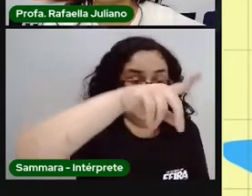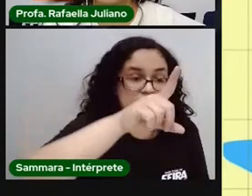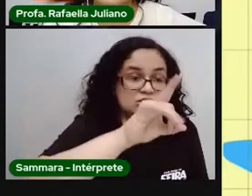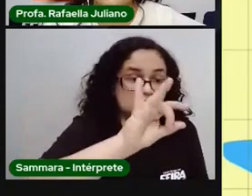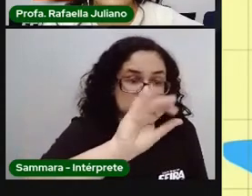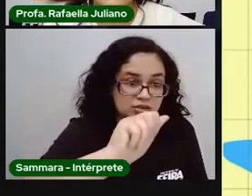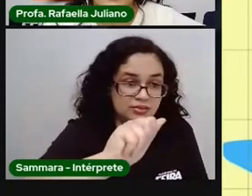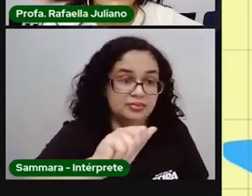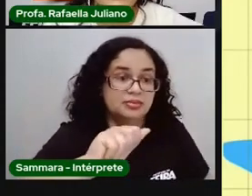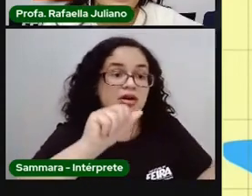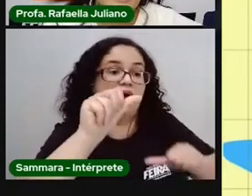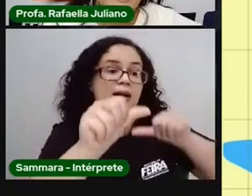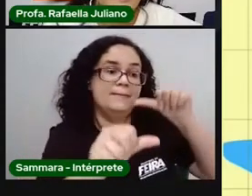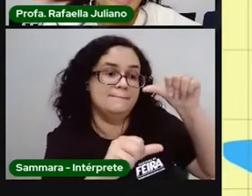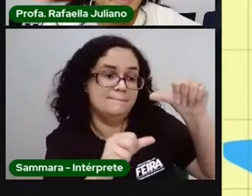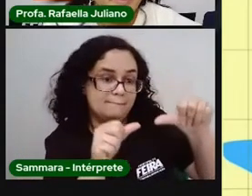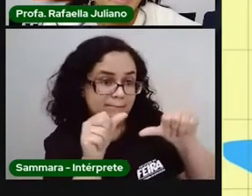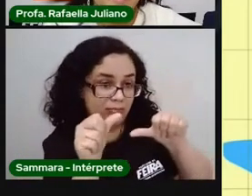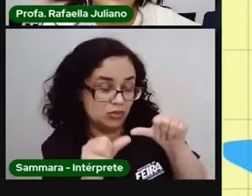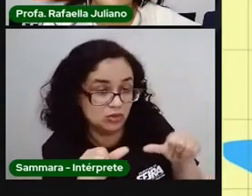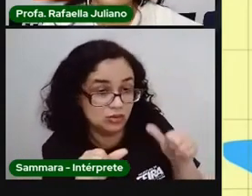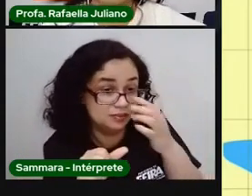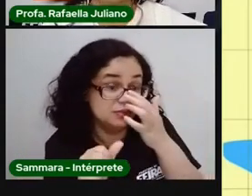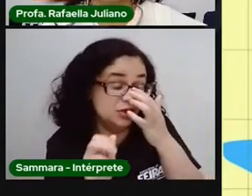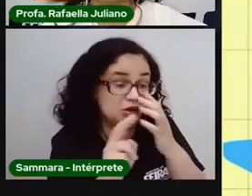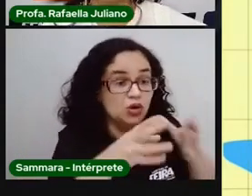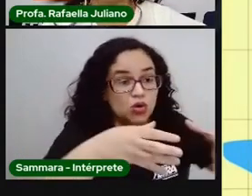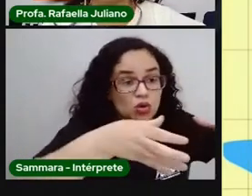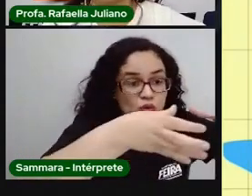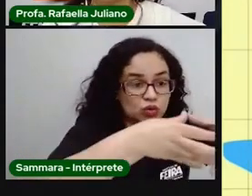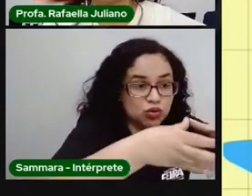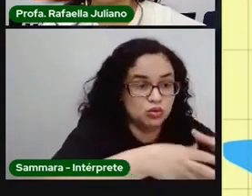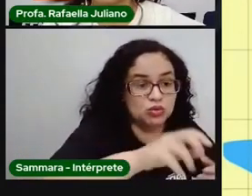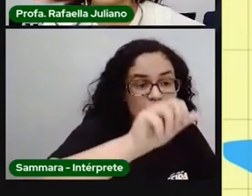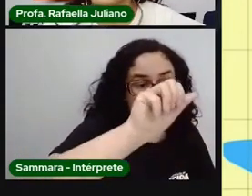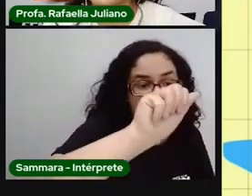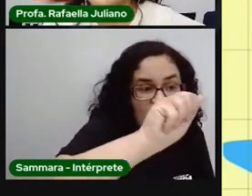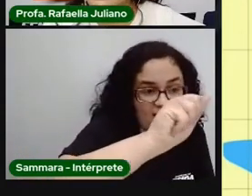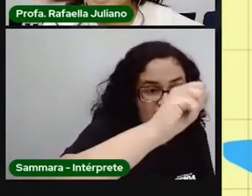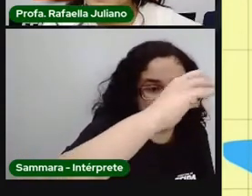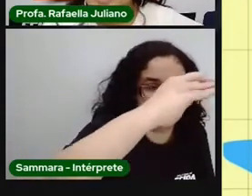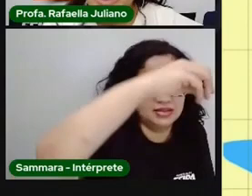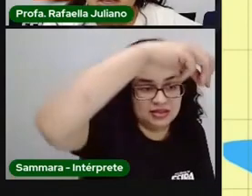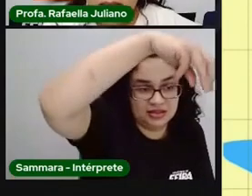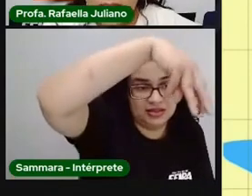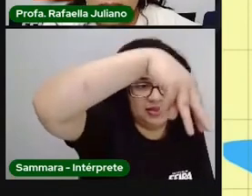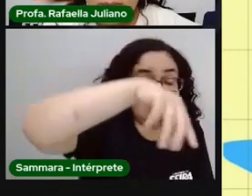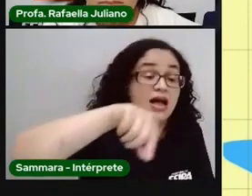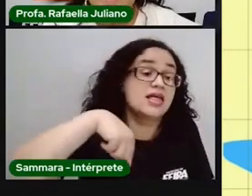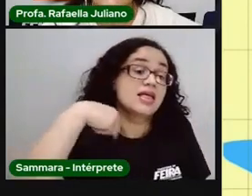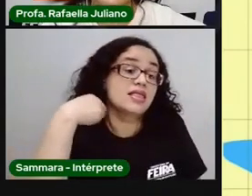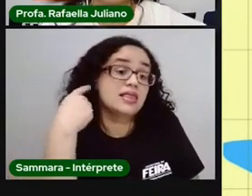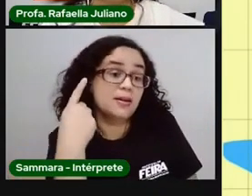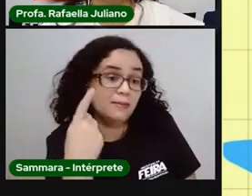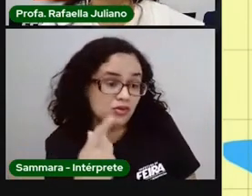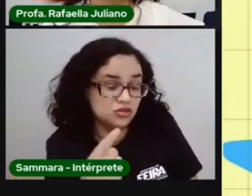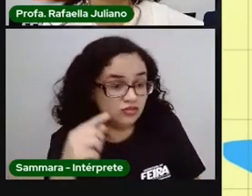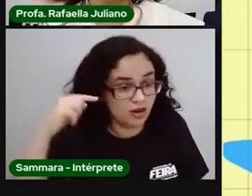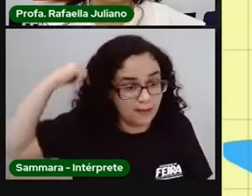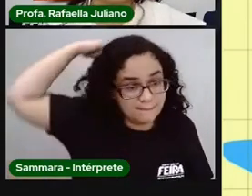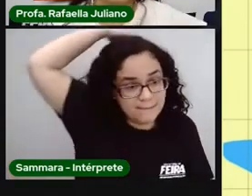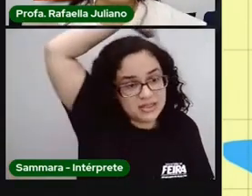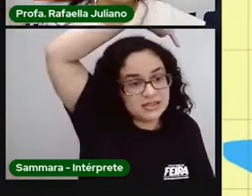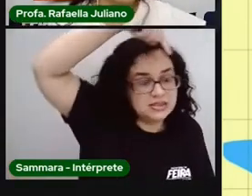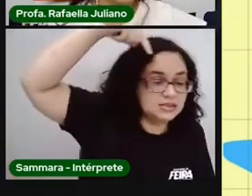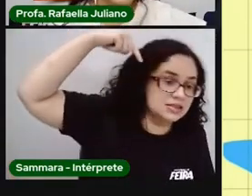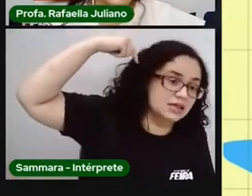um conjunto chamado ACM. Depois Pro Rafa veio pra Santa Mônica. E depois